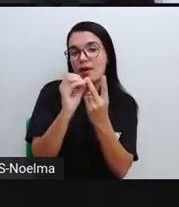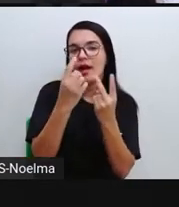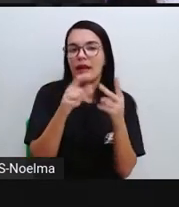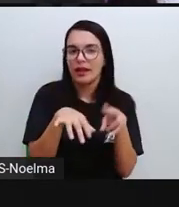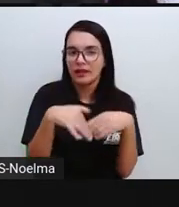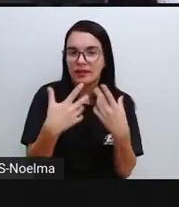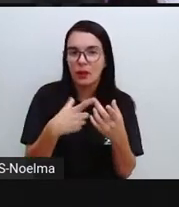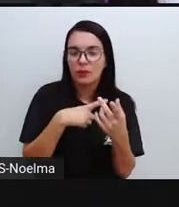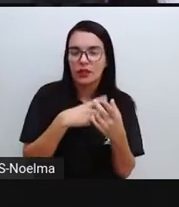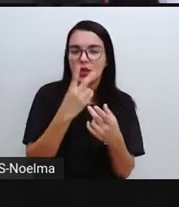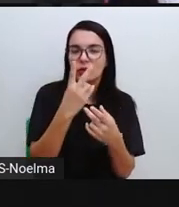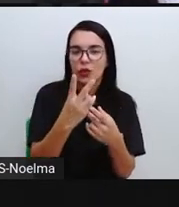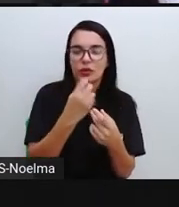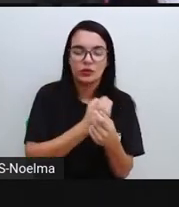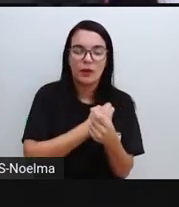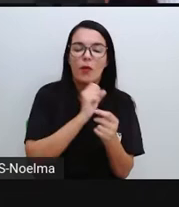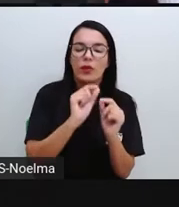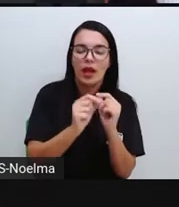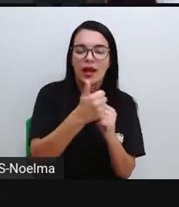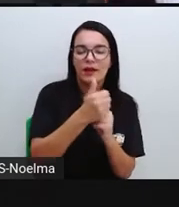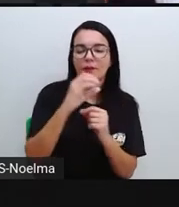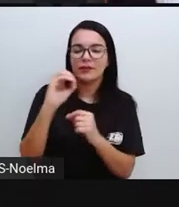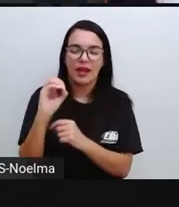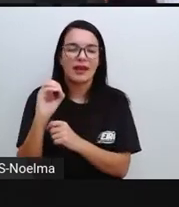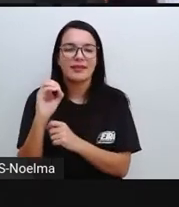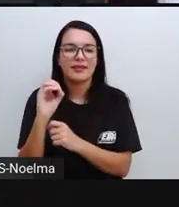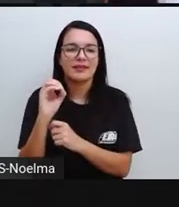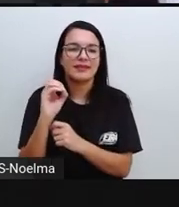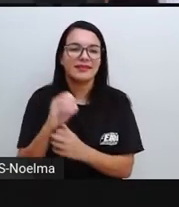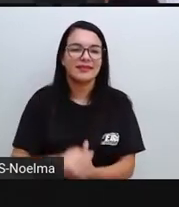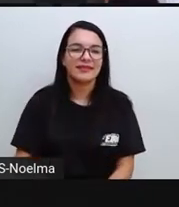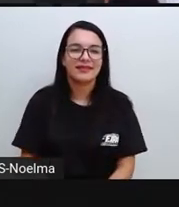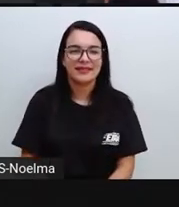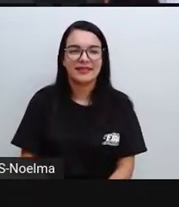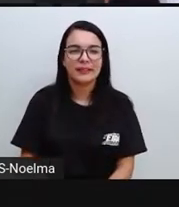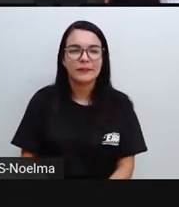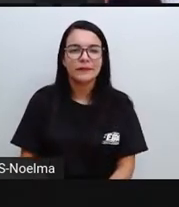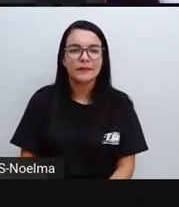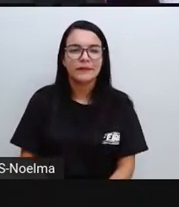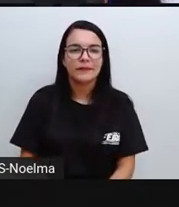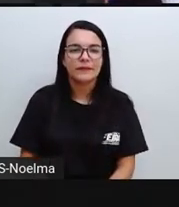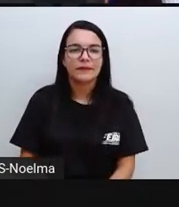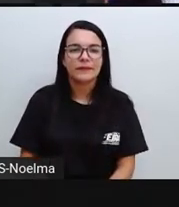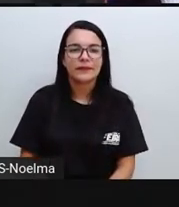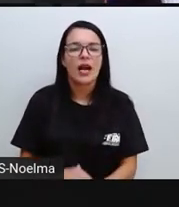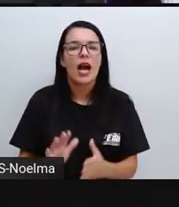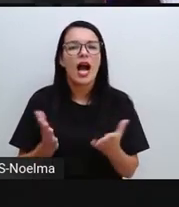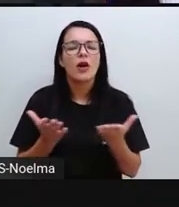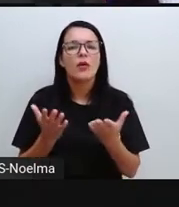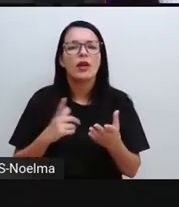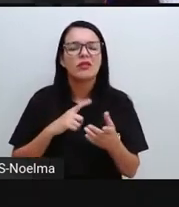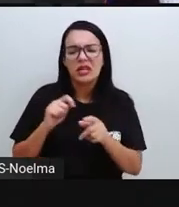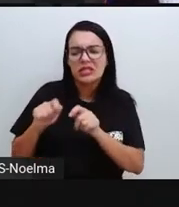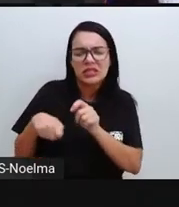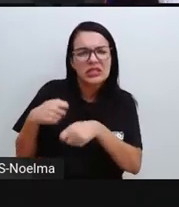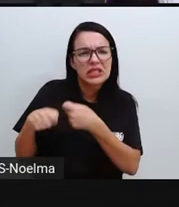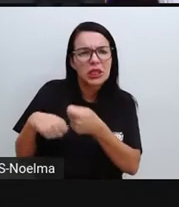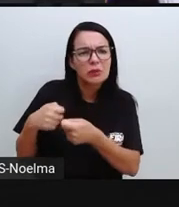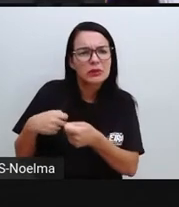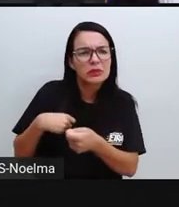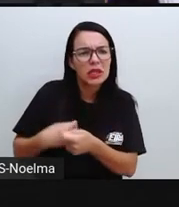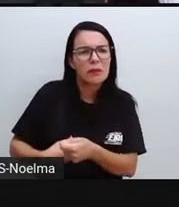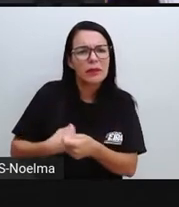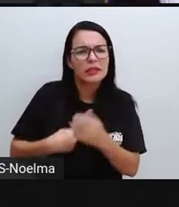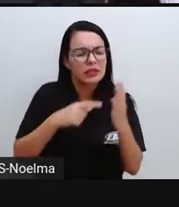zero. Pra que a gente possa construir o numeral dez, certo? E quais os símbolos que estão presentes aí na